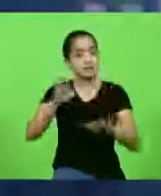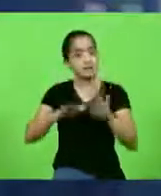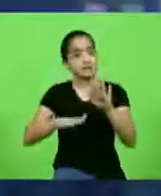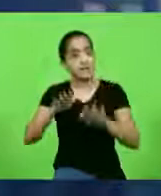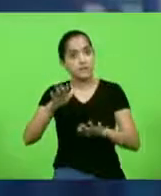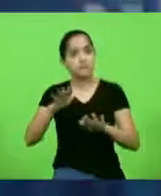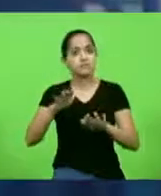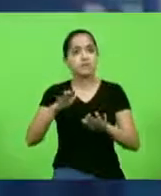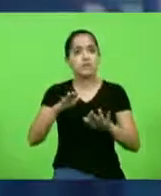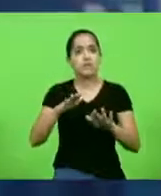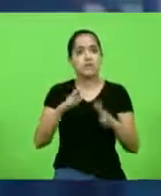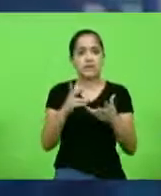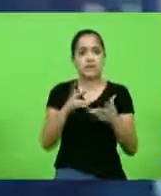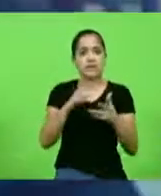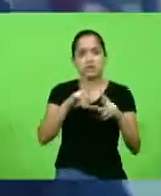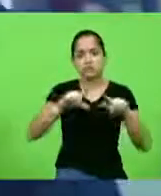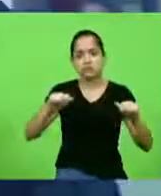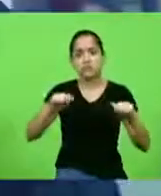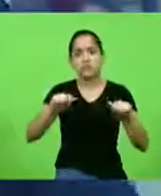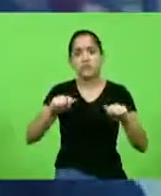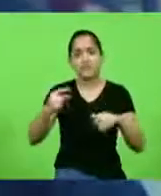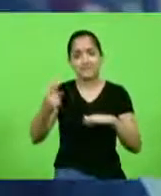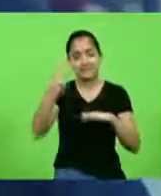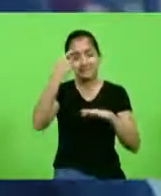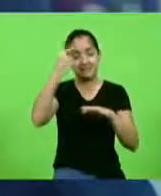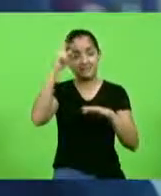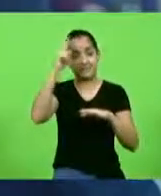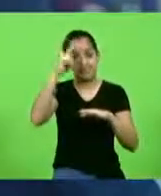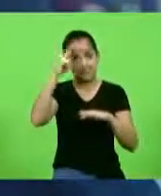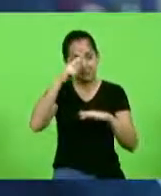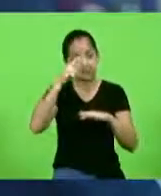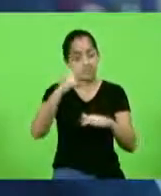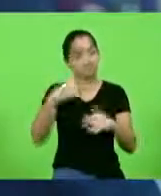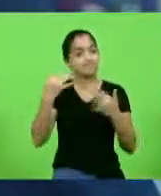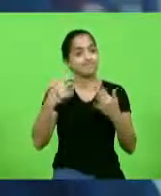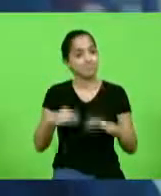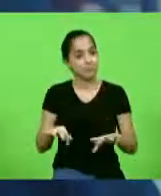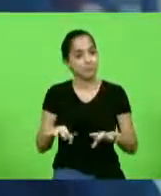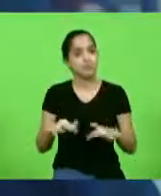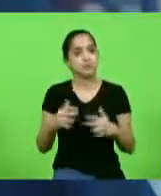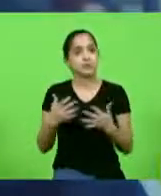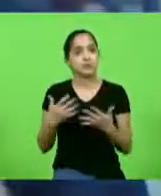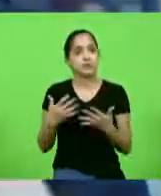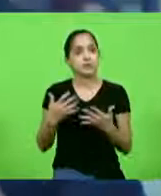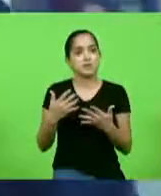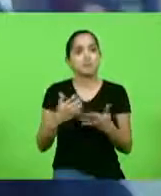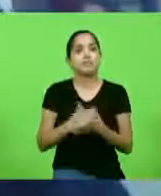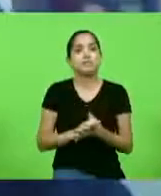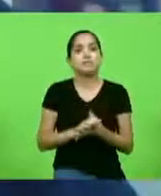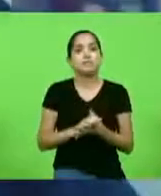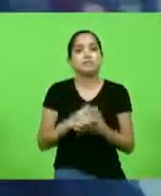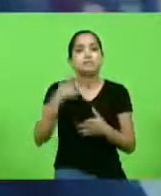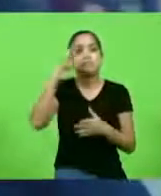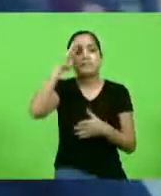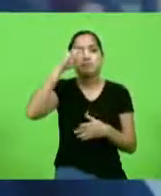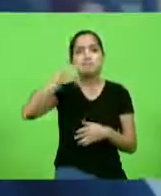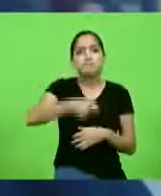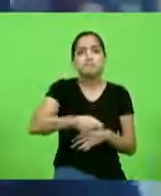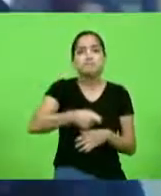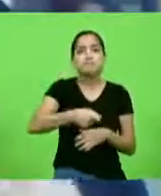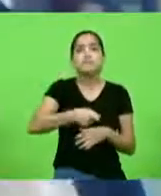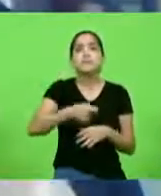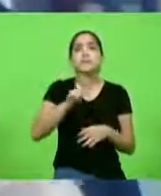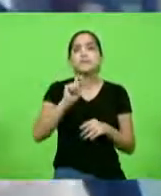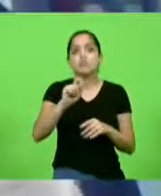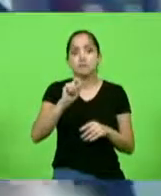Aí eu digo, tá, mas se toca sangra. Os opositores do regime eram reservadas, companheiros,